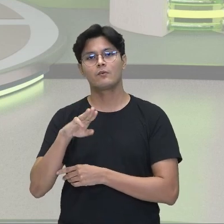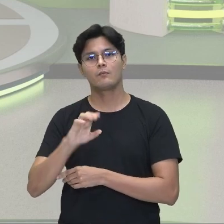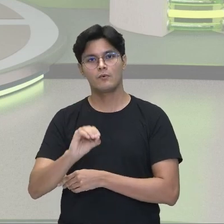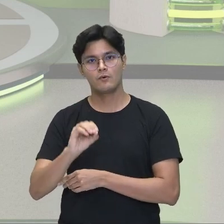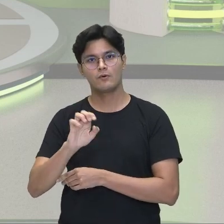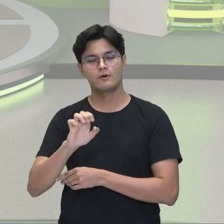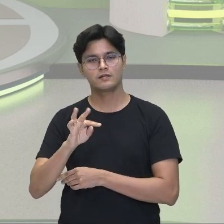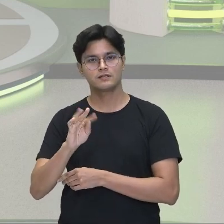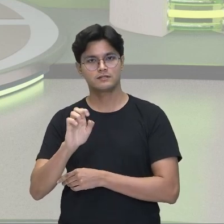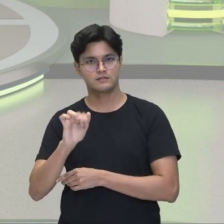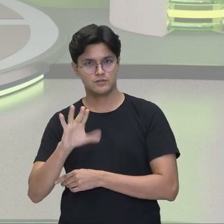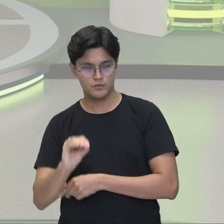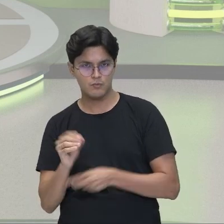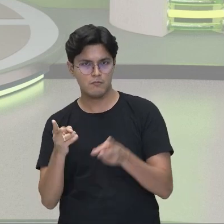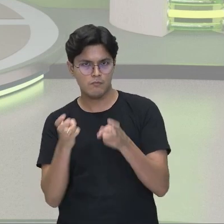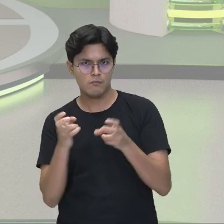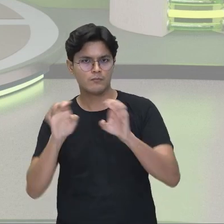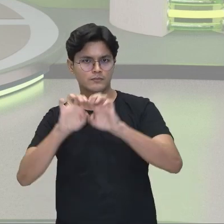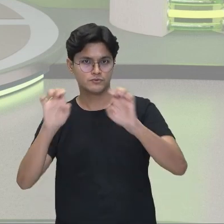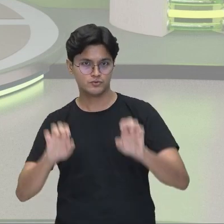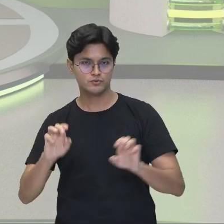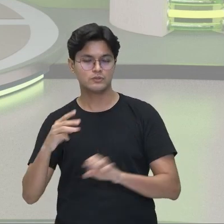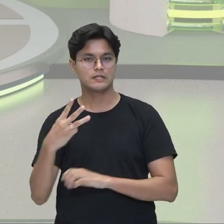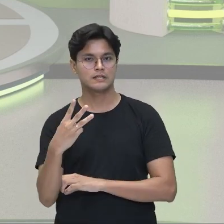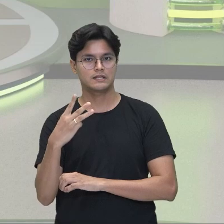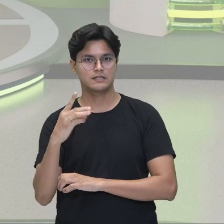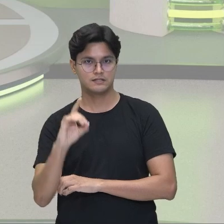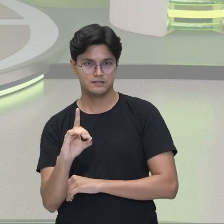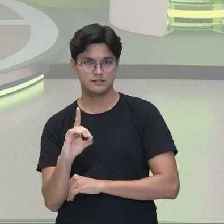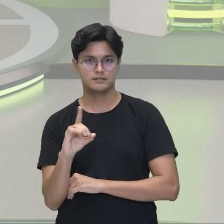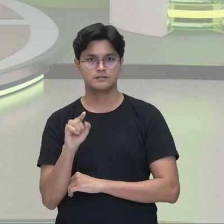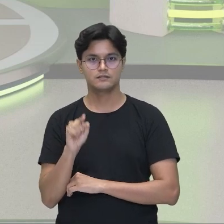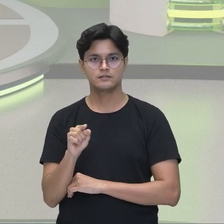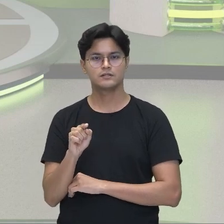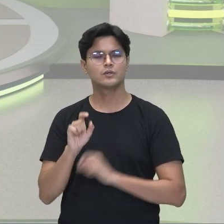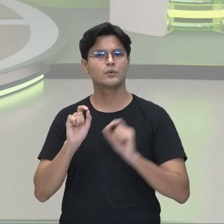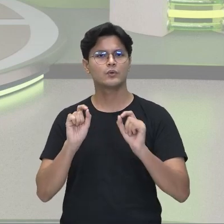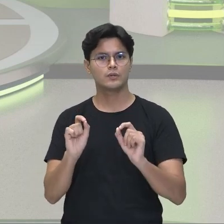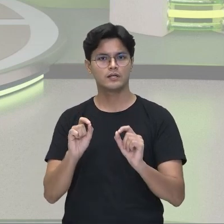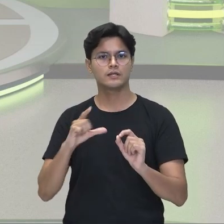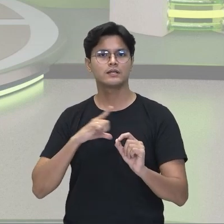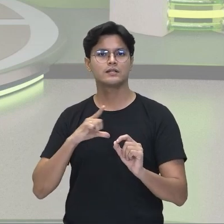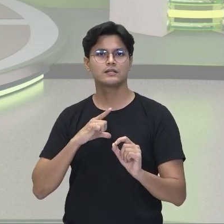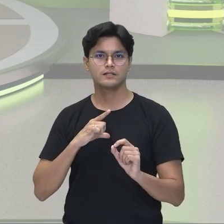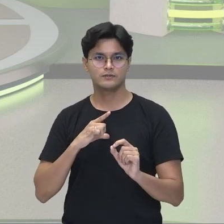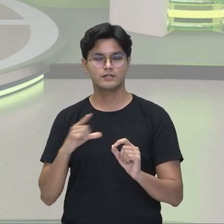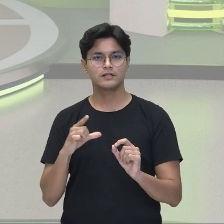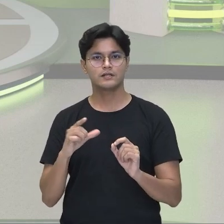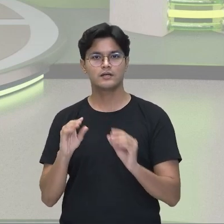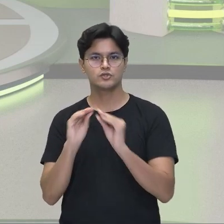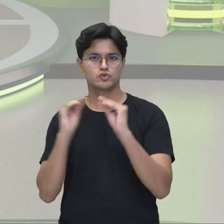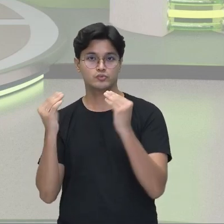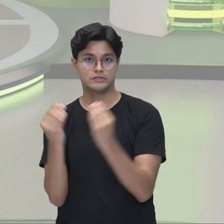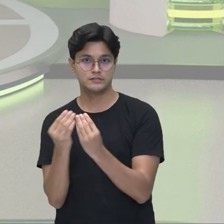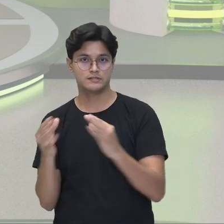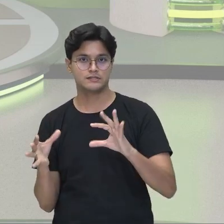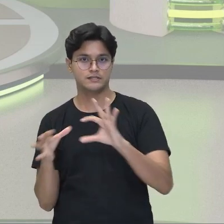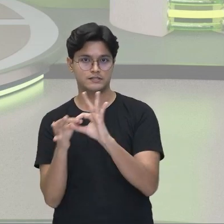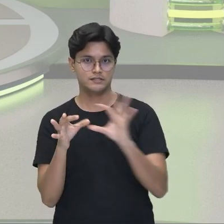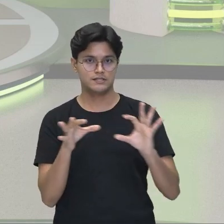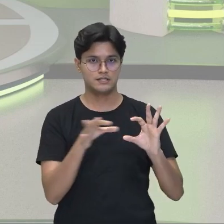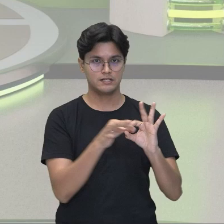estrutura em 3D, que os ligantes, que os ligantes aqui, né?